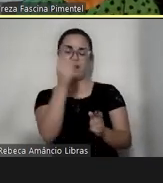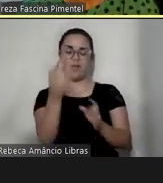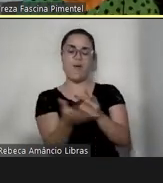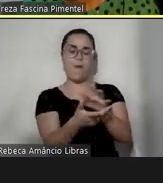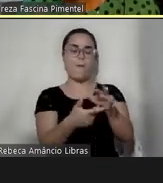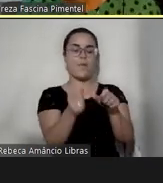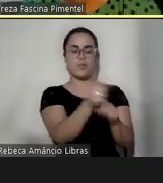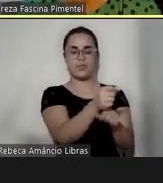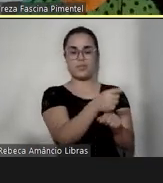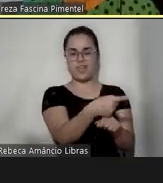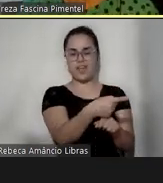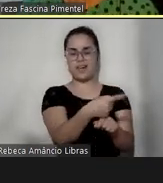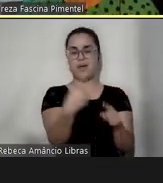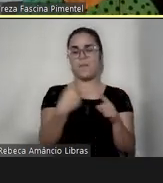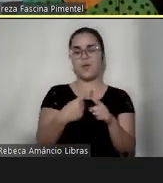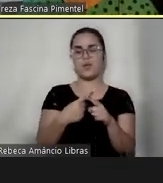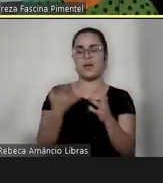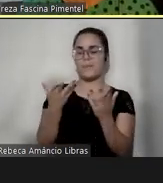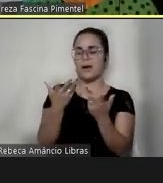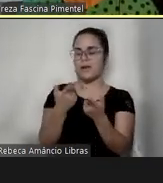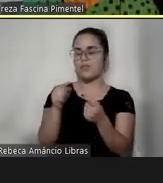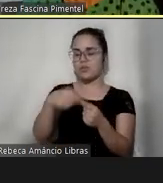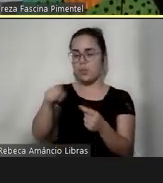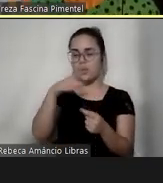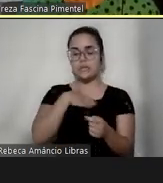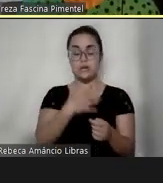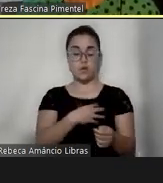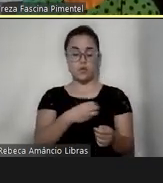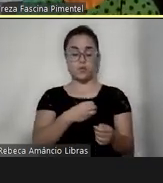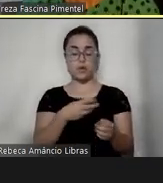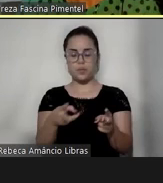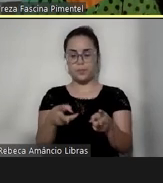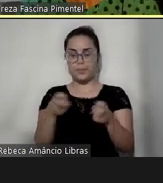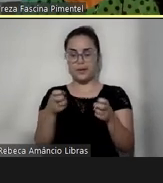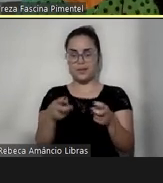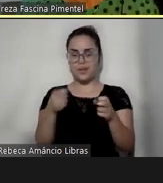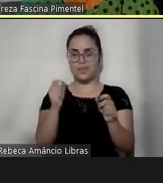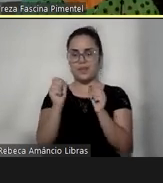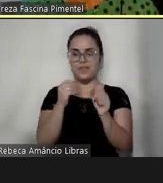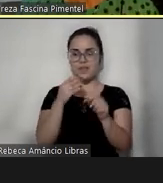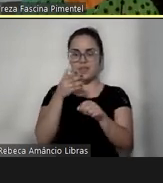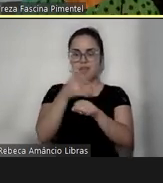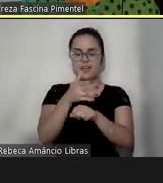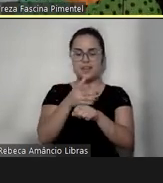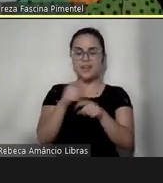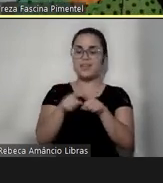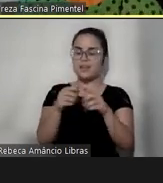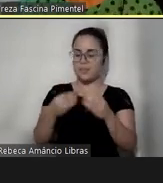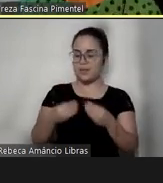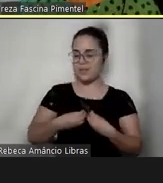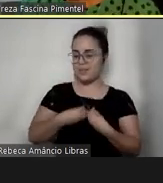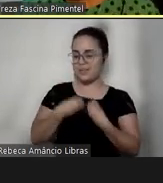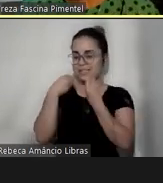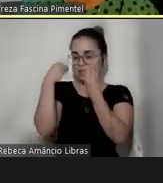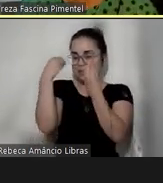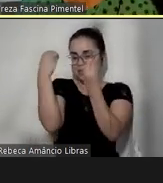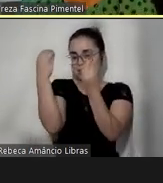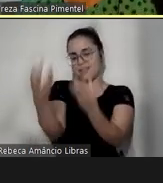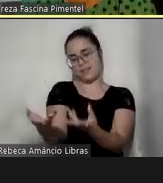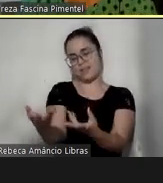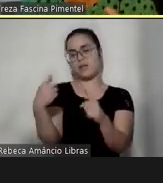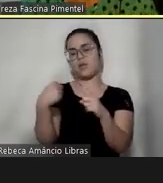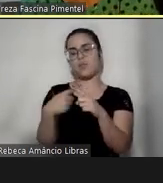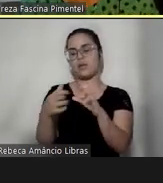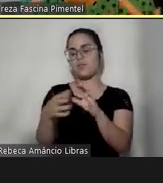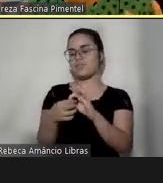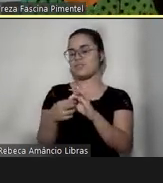quando eles percebem isso. Quando eles se entregam também. Porque a gente se coloca ali à disposição de uma